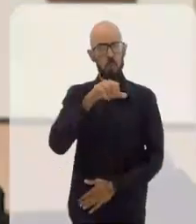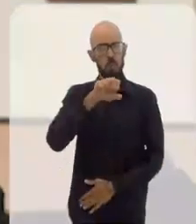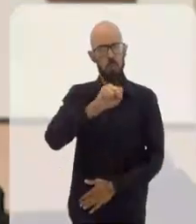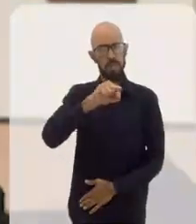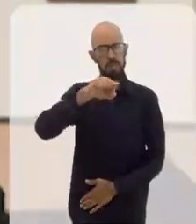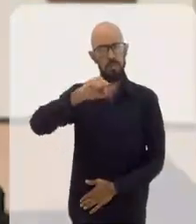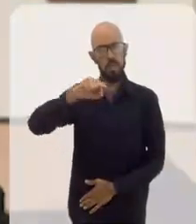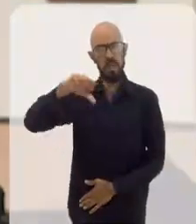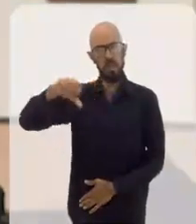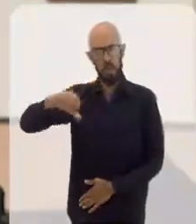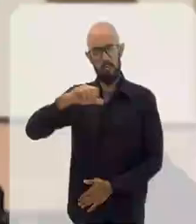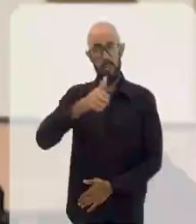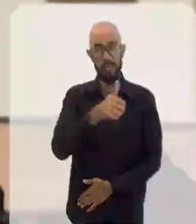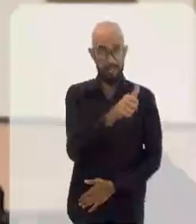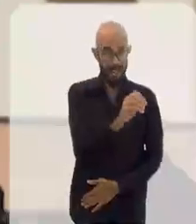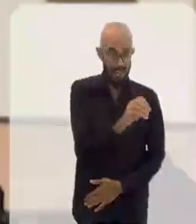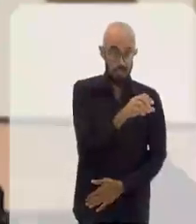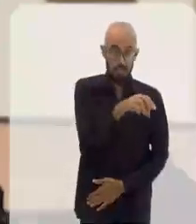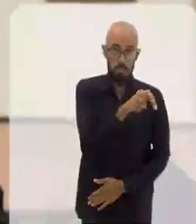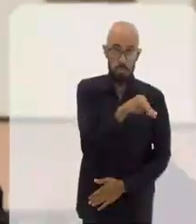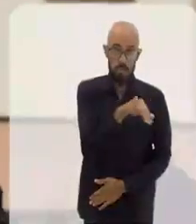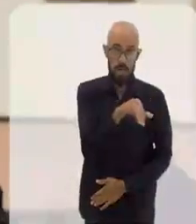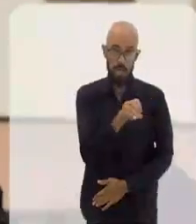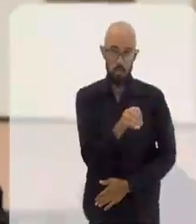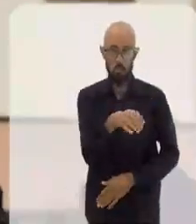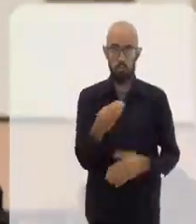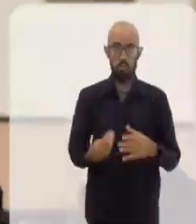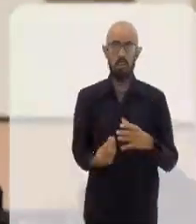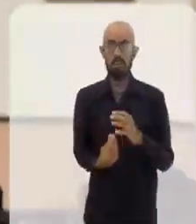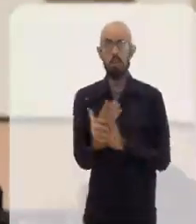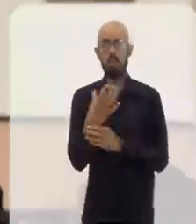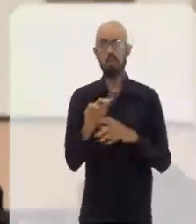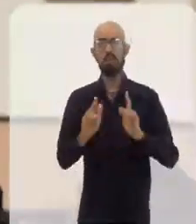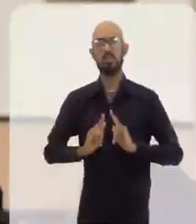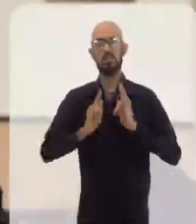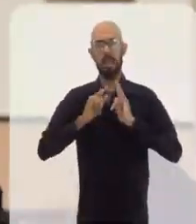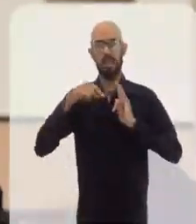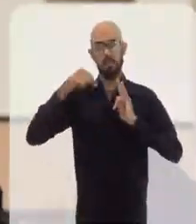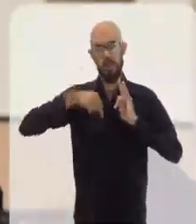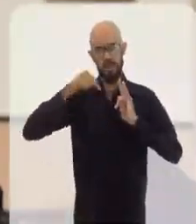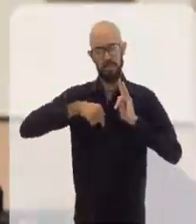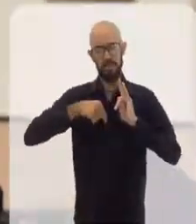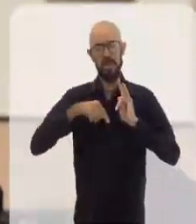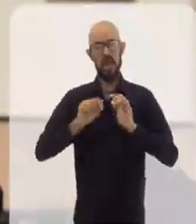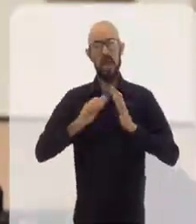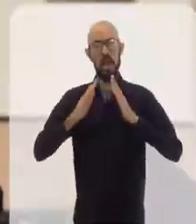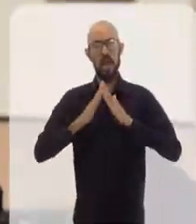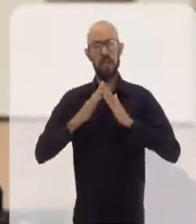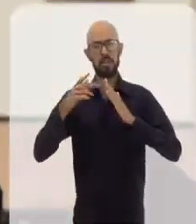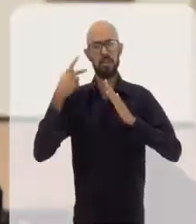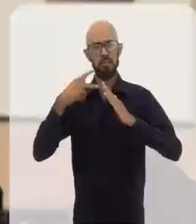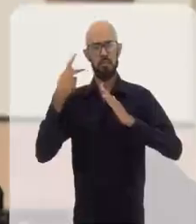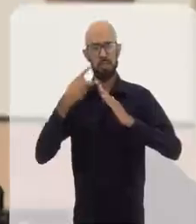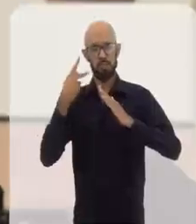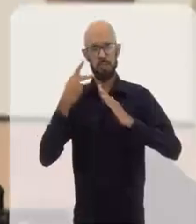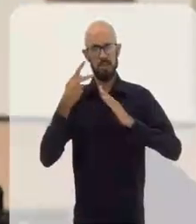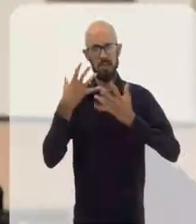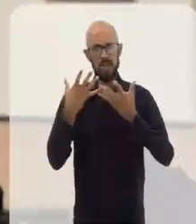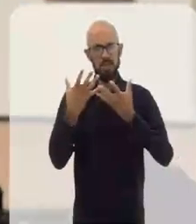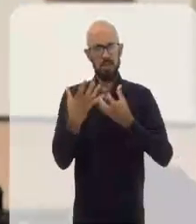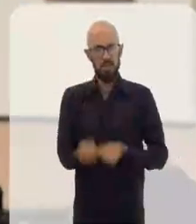1889, no dia 10 de maio, precisamente, foi reunido nesse prédio a Câmara de Campos, que